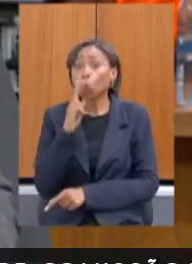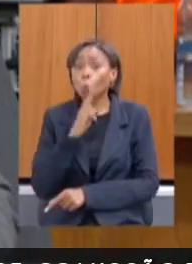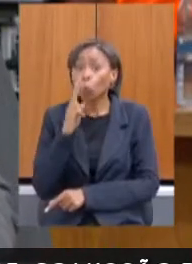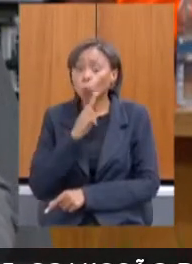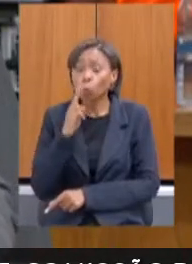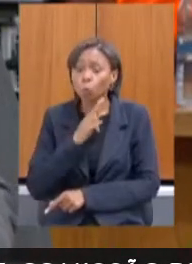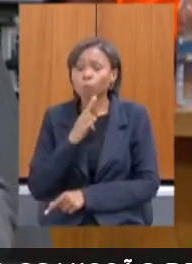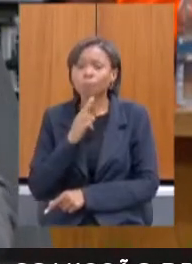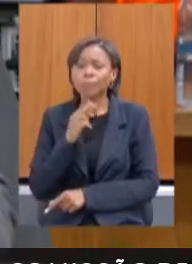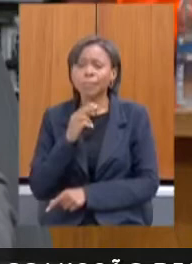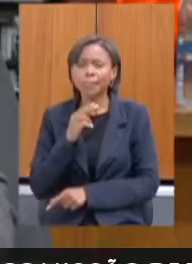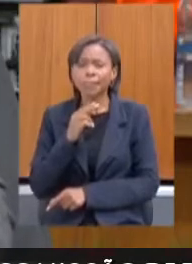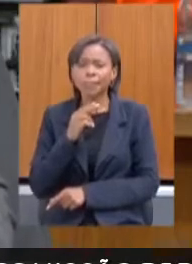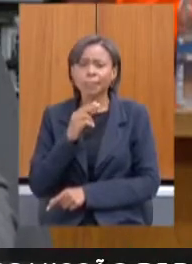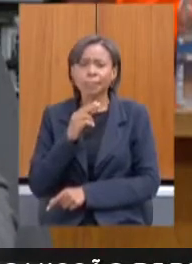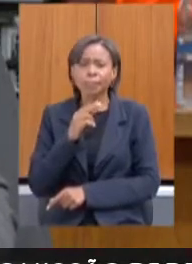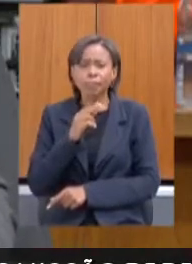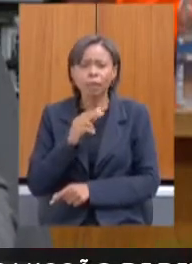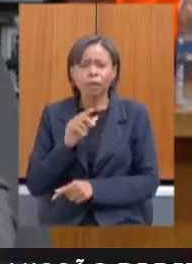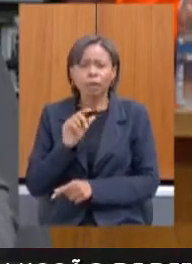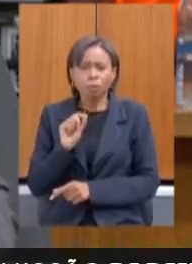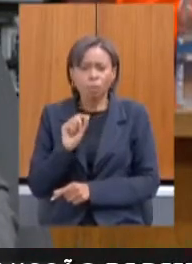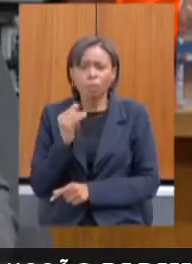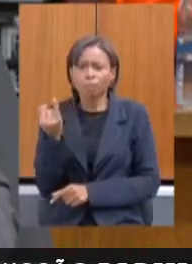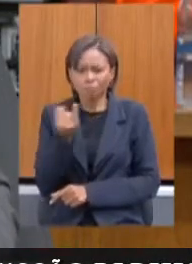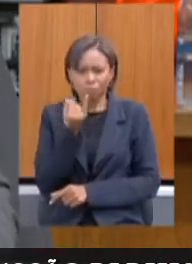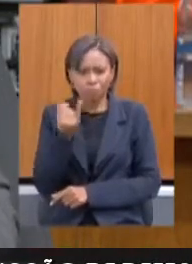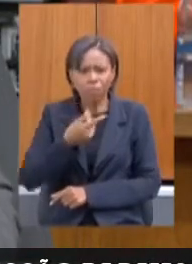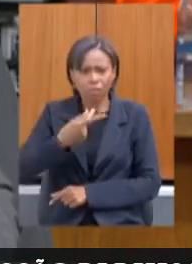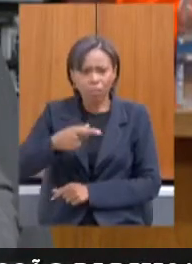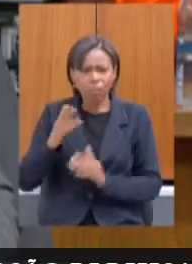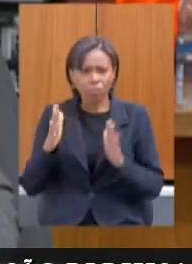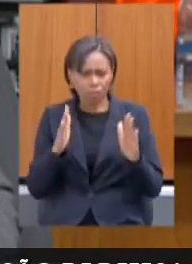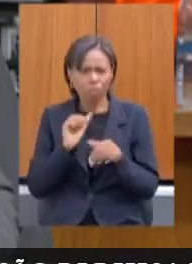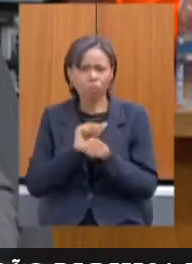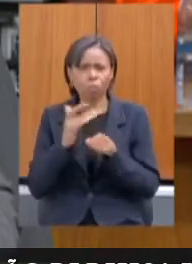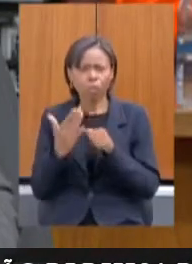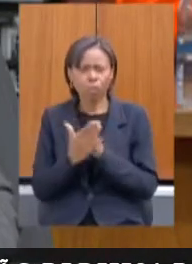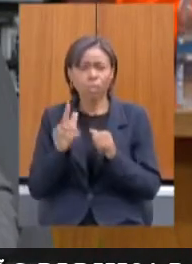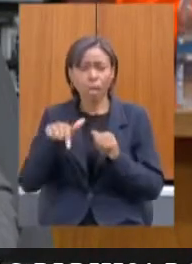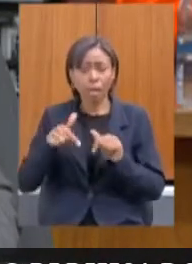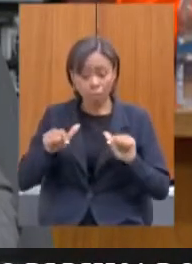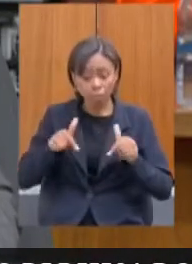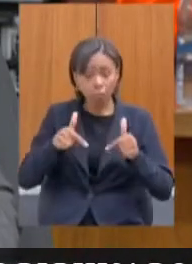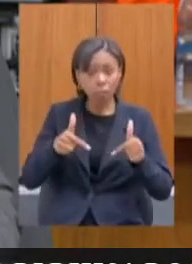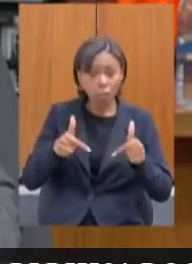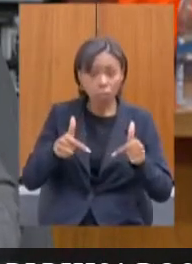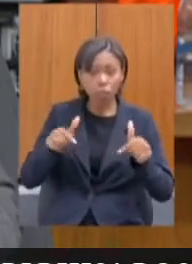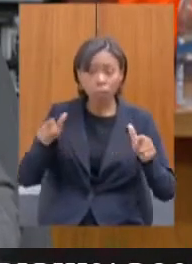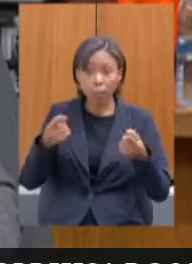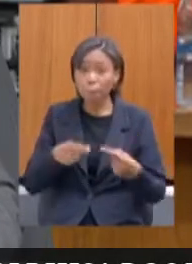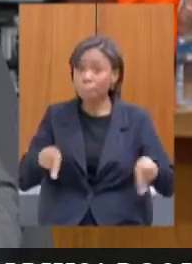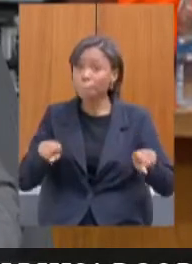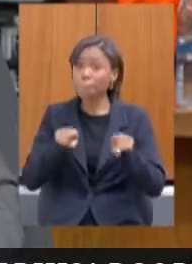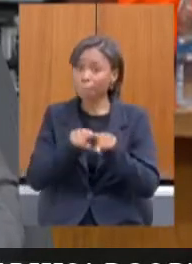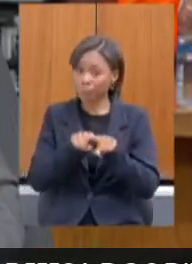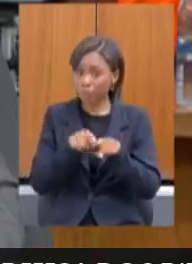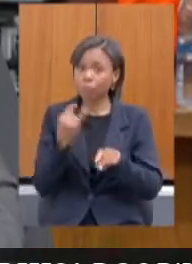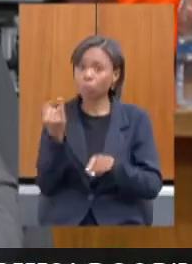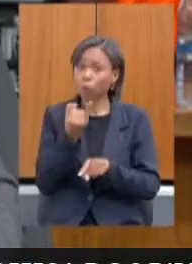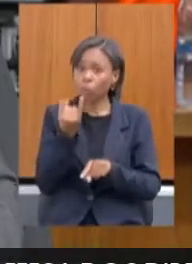foi uma atuação importantíssima nesse período de pandemia, uma ação de parcerias importantes com a